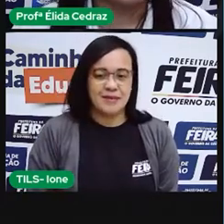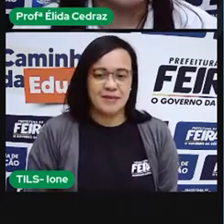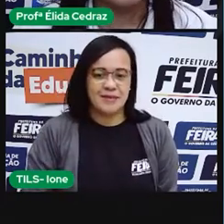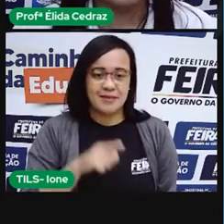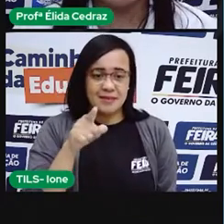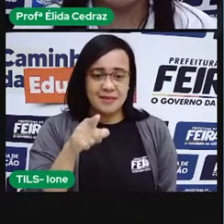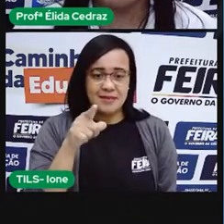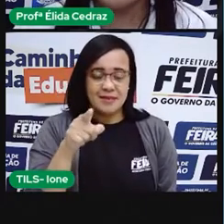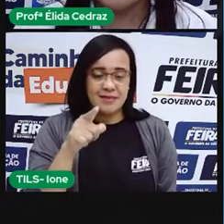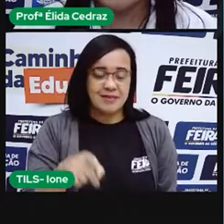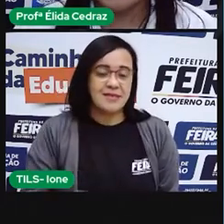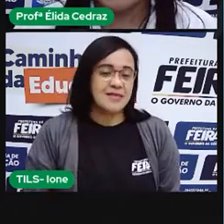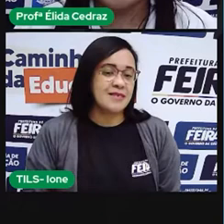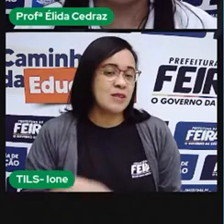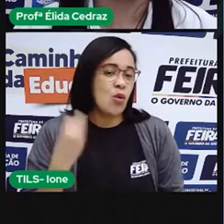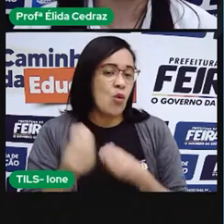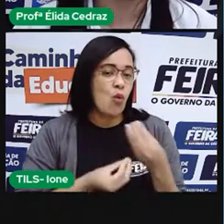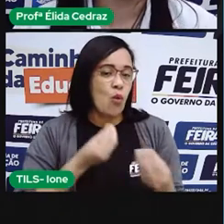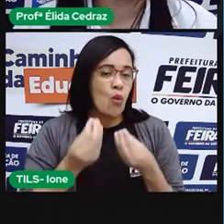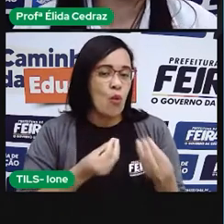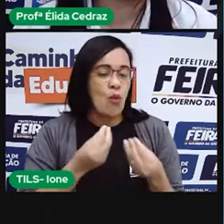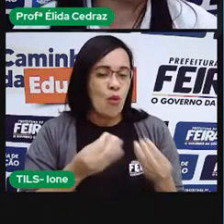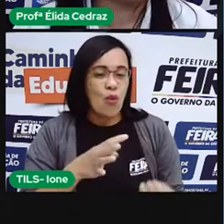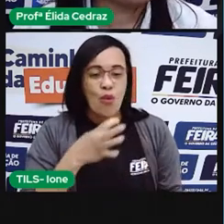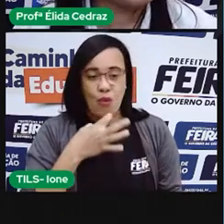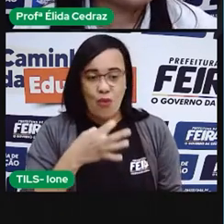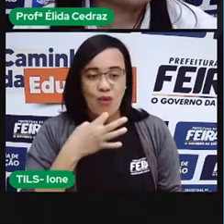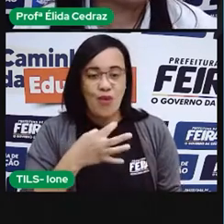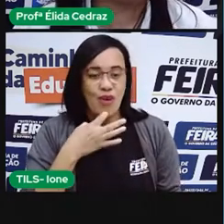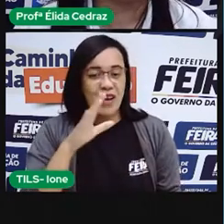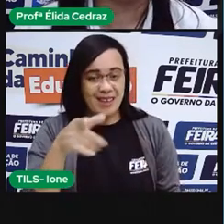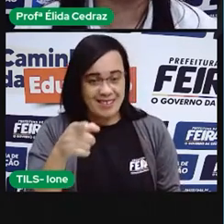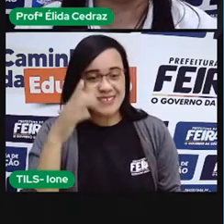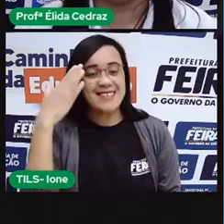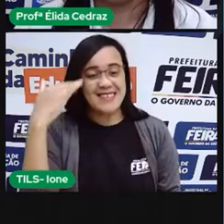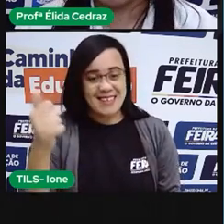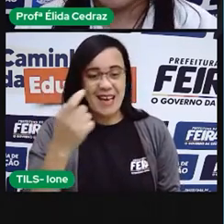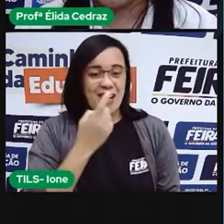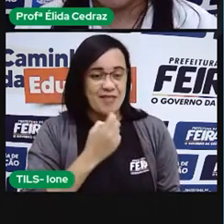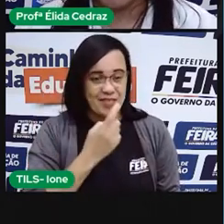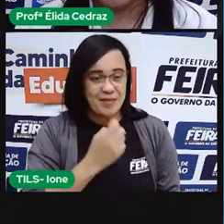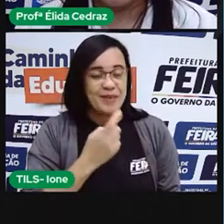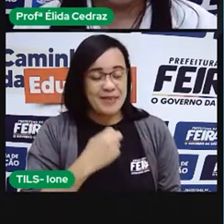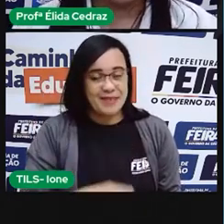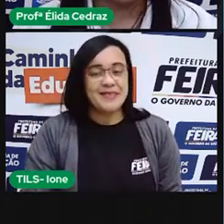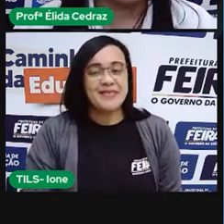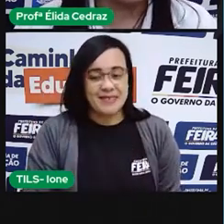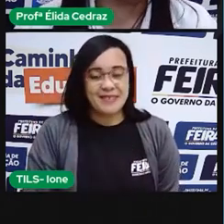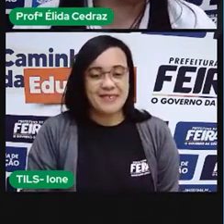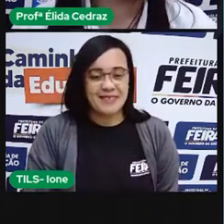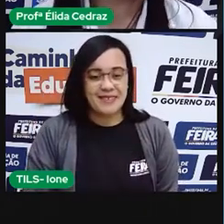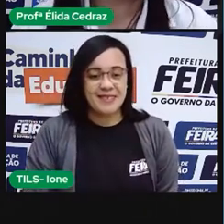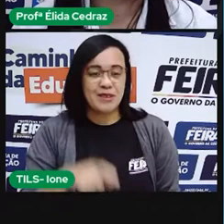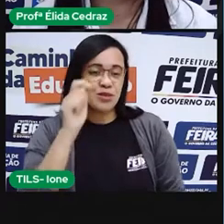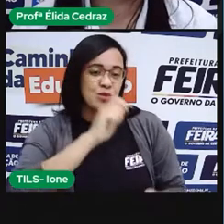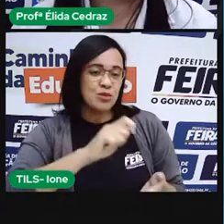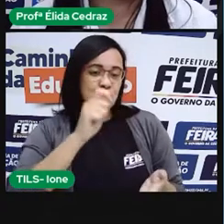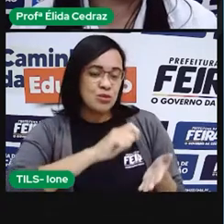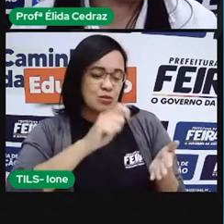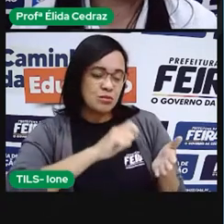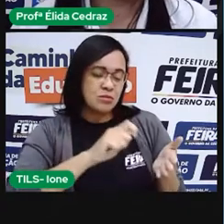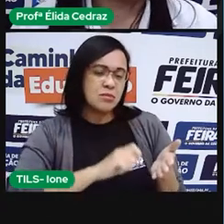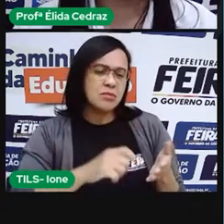Este fruto, muito comum e conhecido, é o tomate. Como nós escrevemos